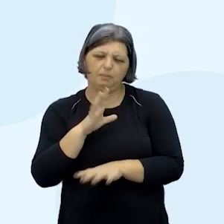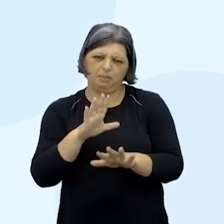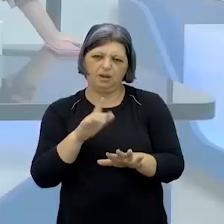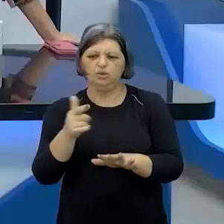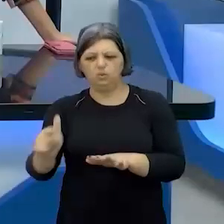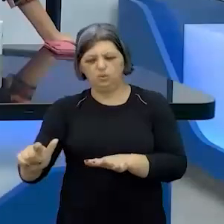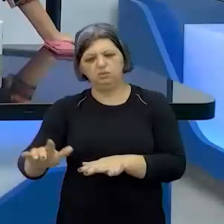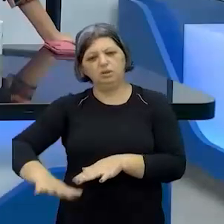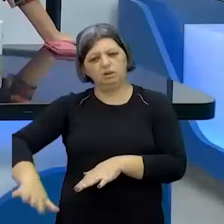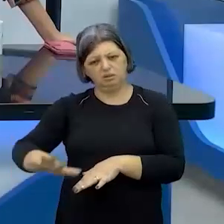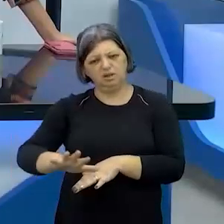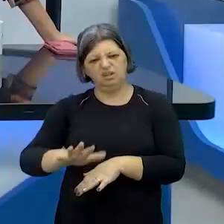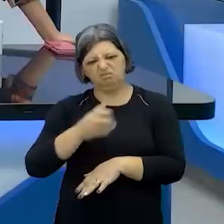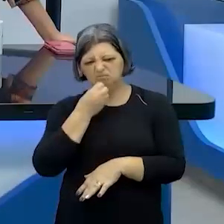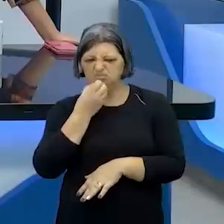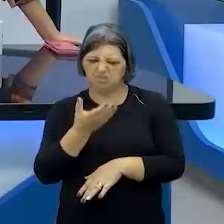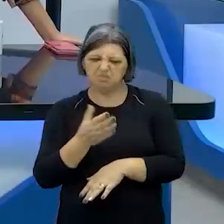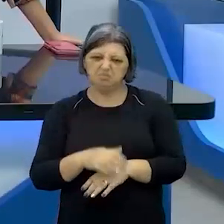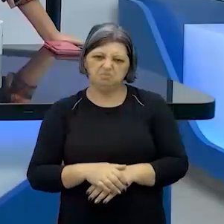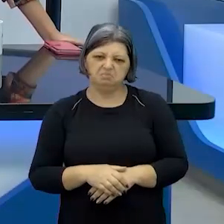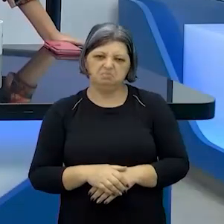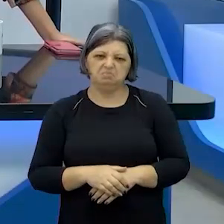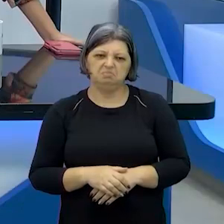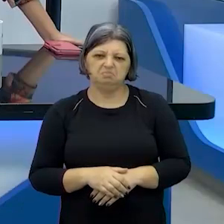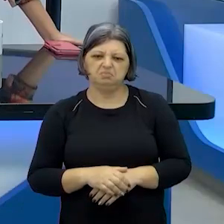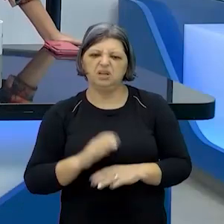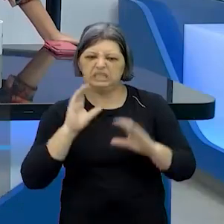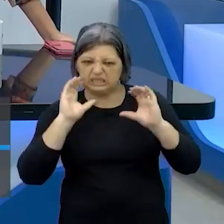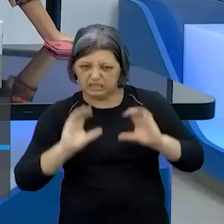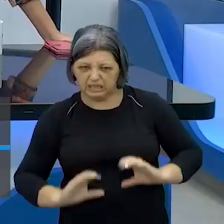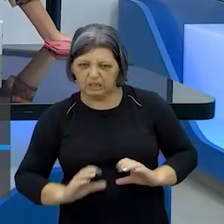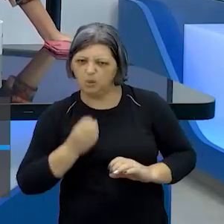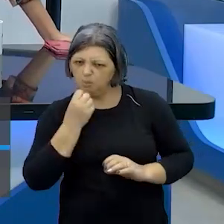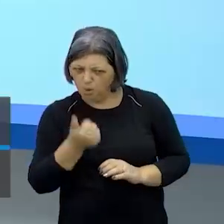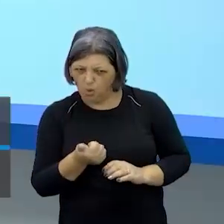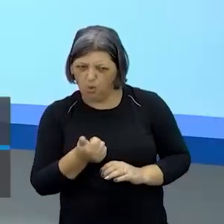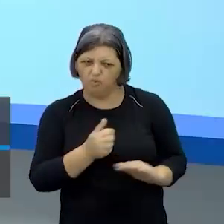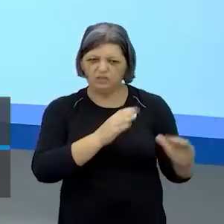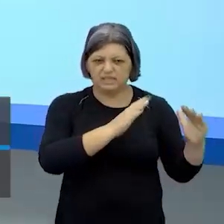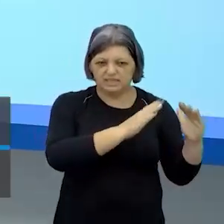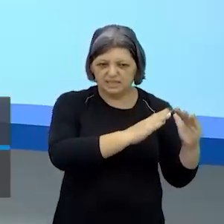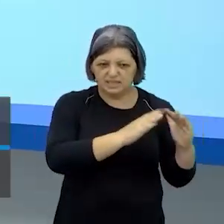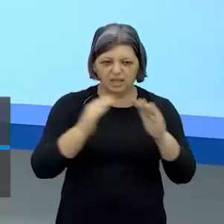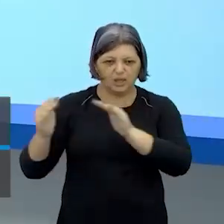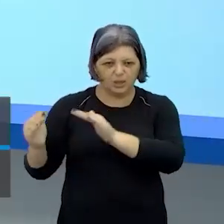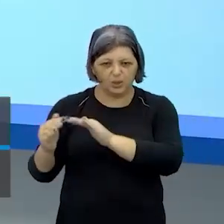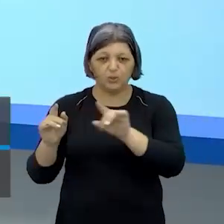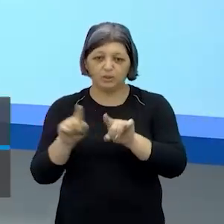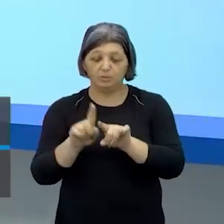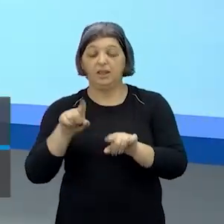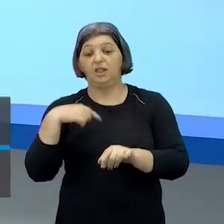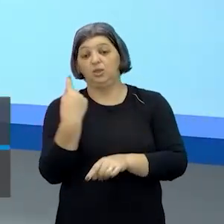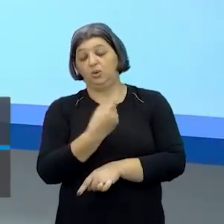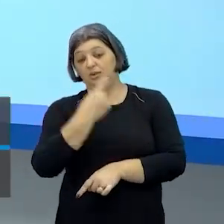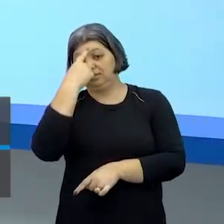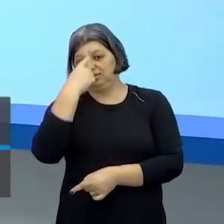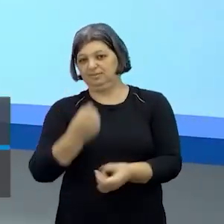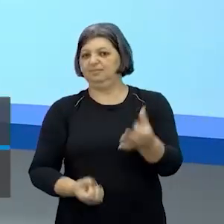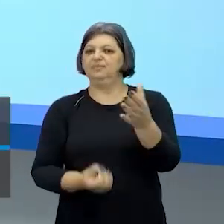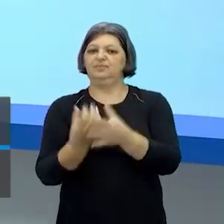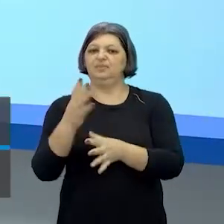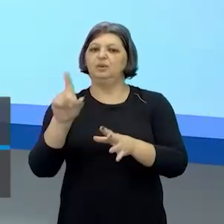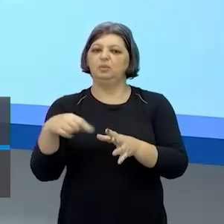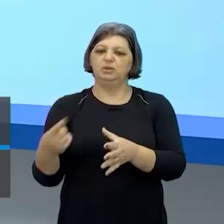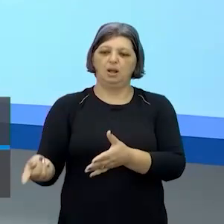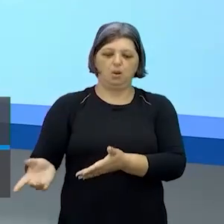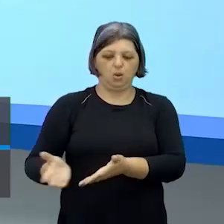saia bem né acho que ele era bom cidadão sim mas tinha uma falha bom vizinho olha a gente tá criando aqui a gente tá criando agora depois tem que pegar tudo